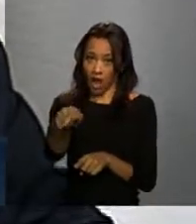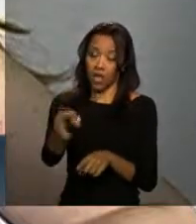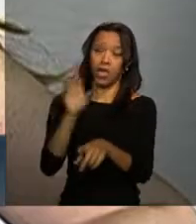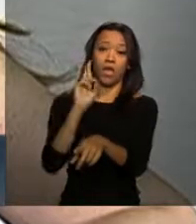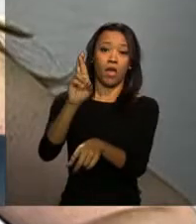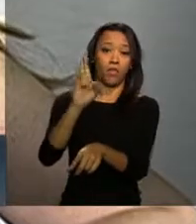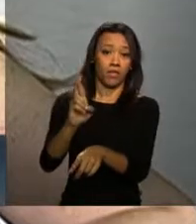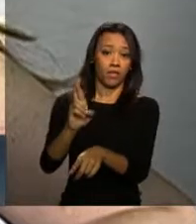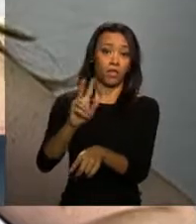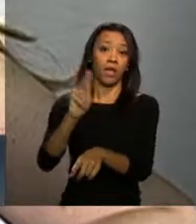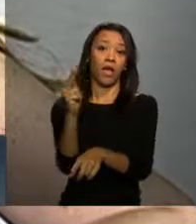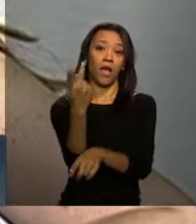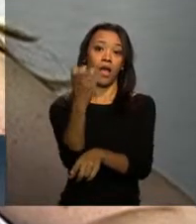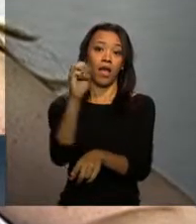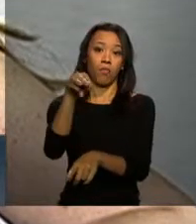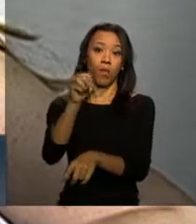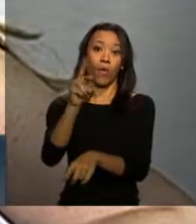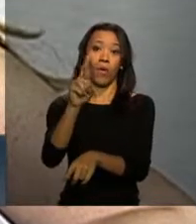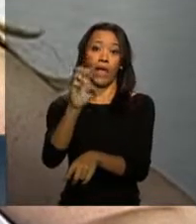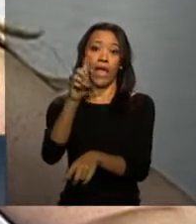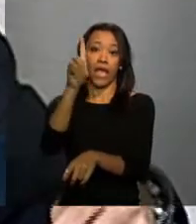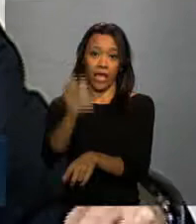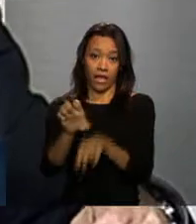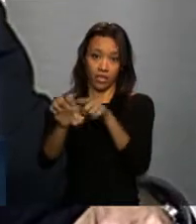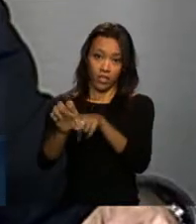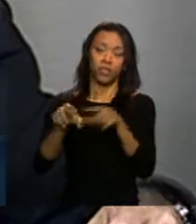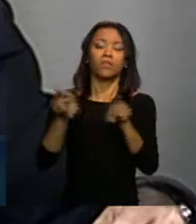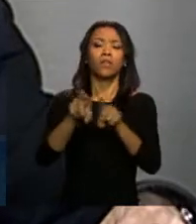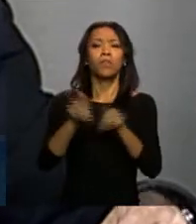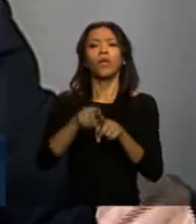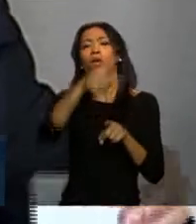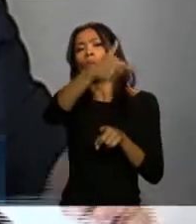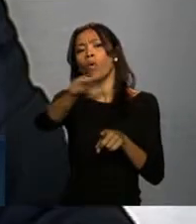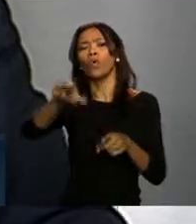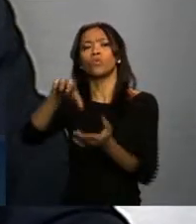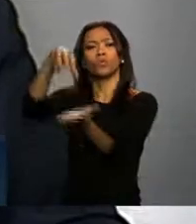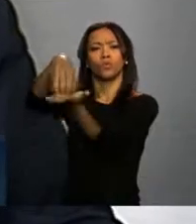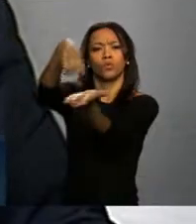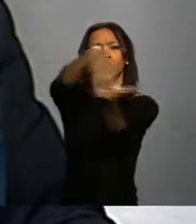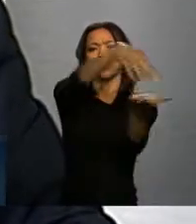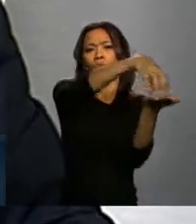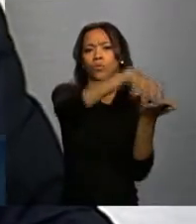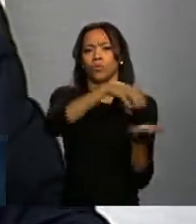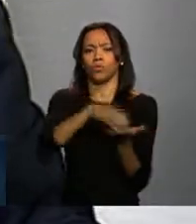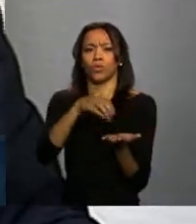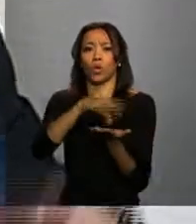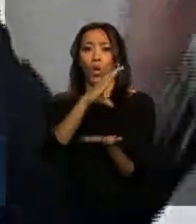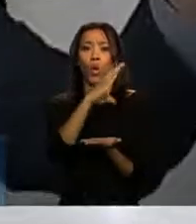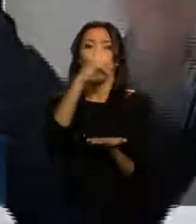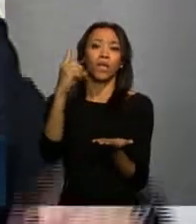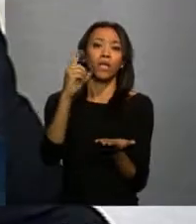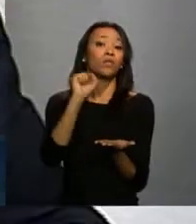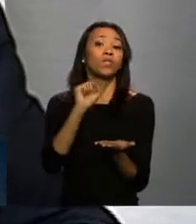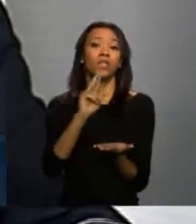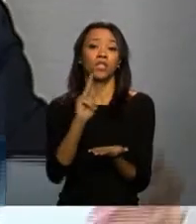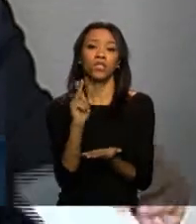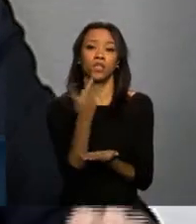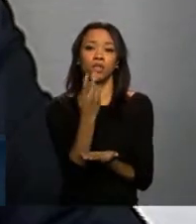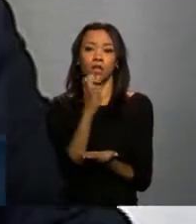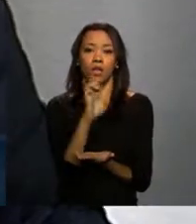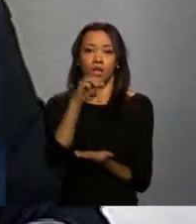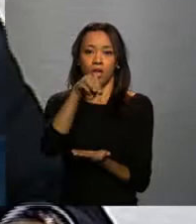Público, mas também quero saudar todos os diretores e equipes dos demais Hemocentros, coordenadores de todos os estados, ao Diego pela